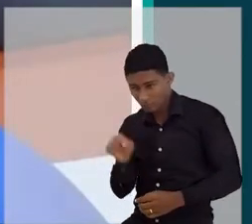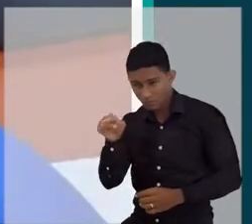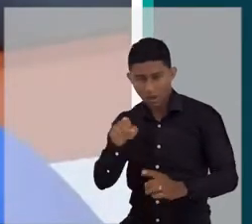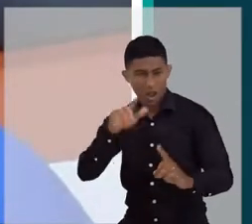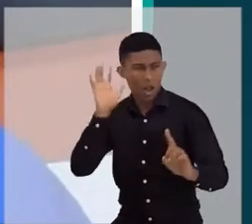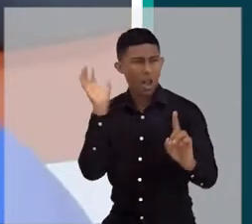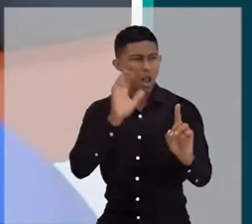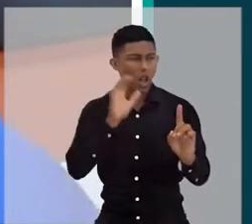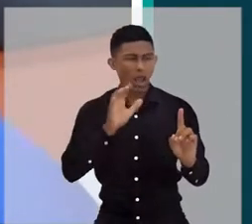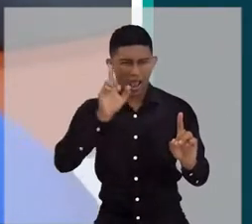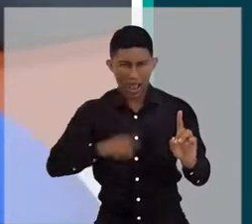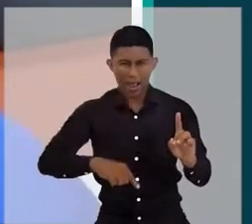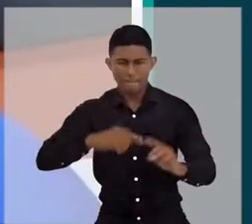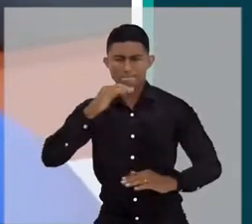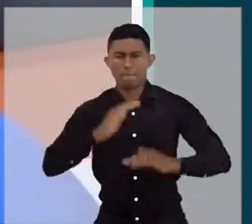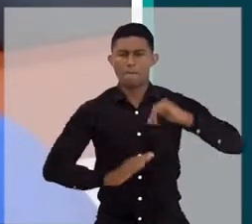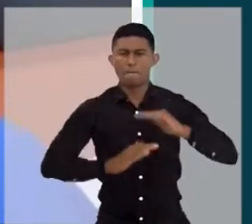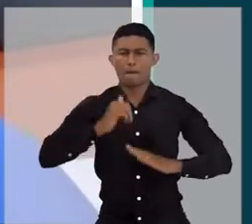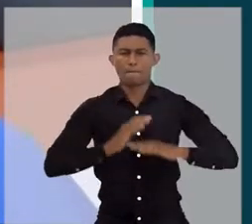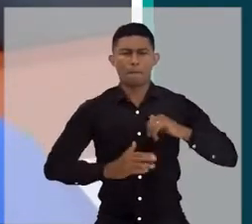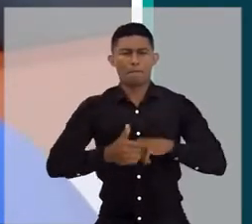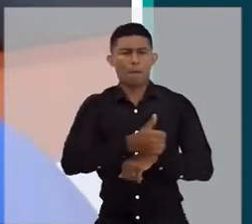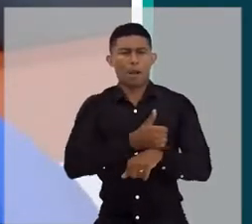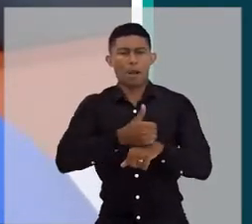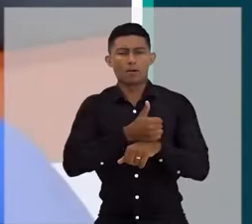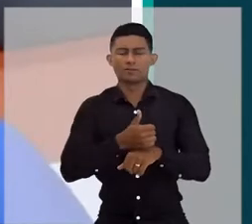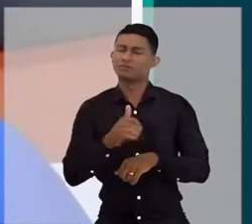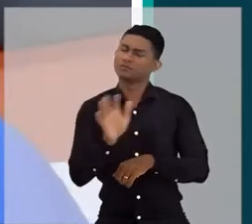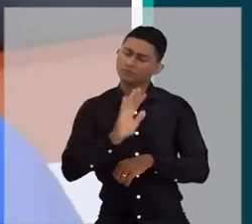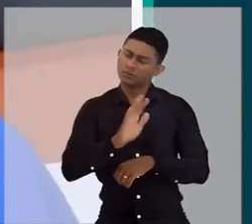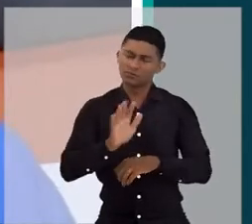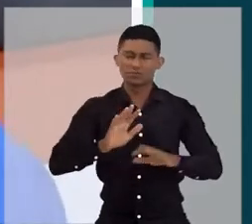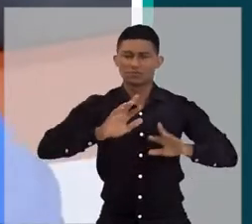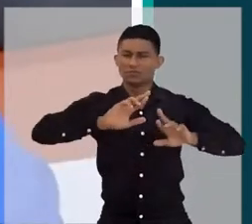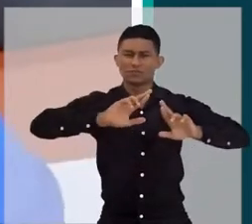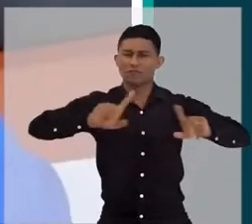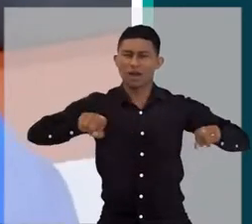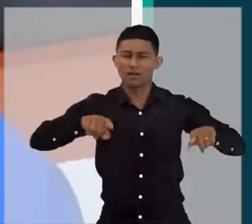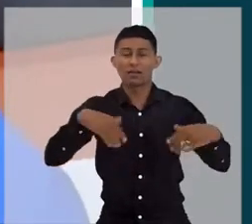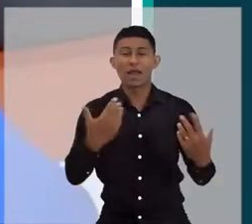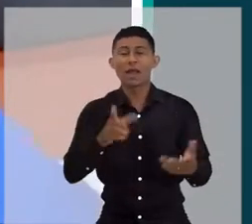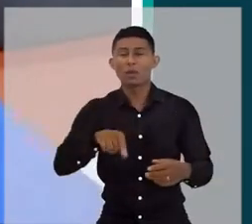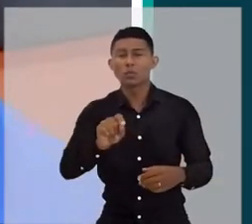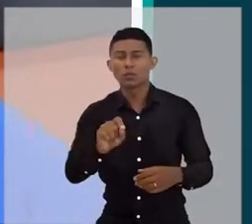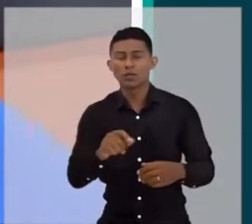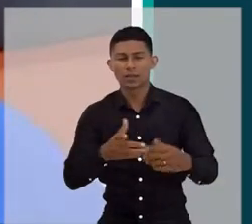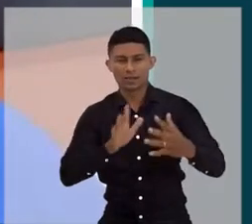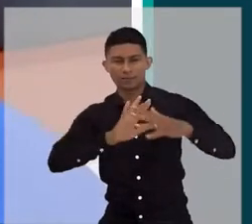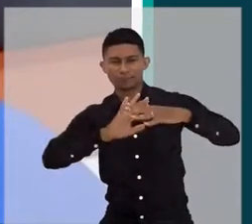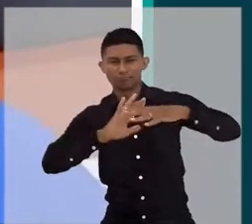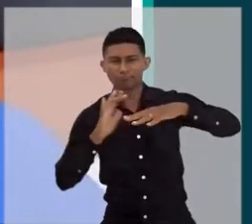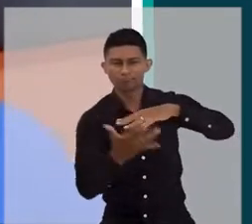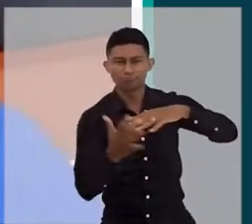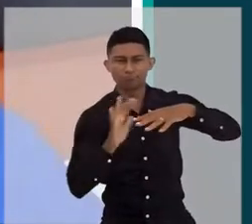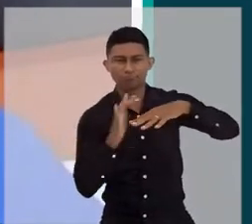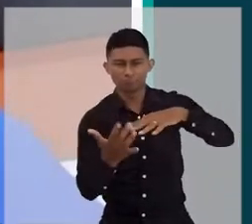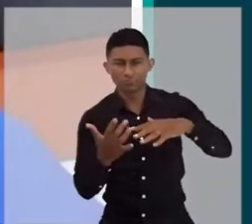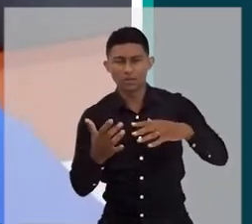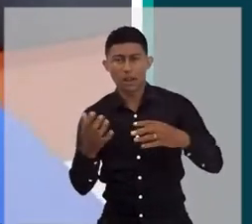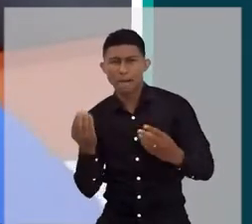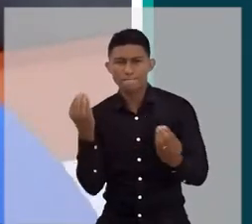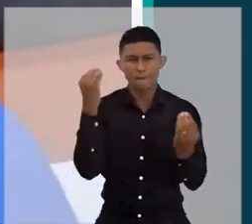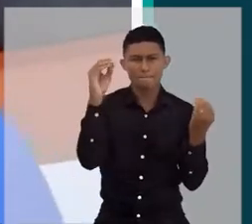não é uma profissão, né? Influenciador digital é a consequência da criação de conteúdo digital